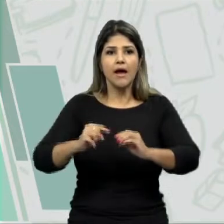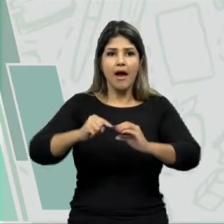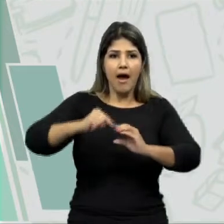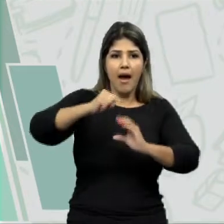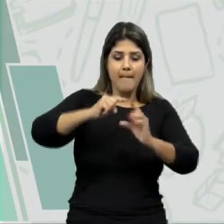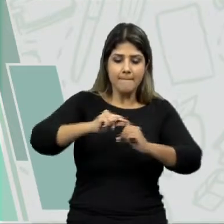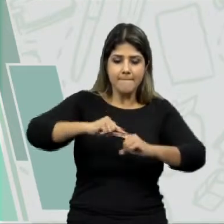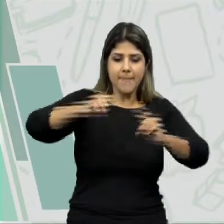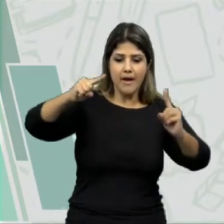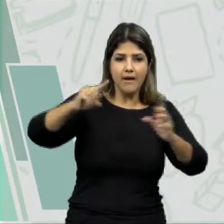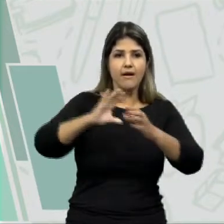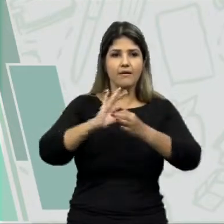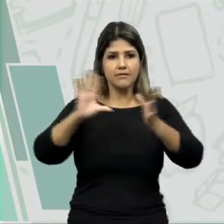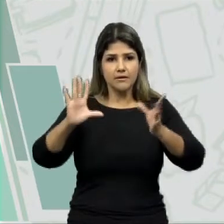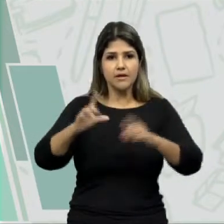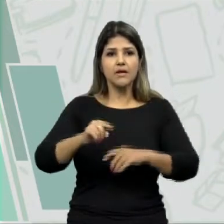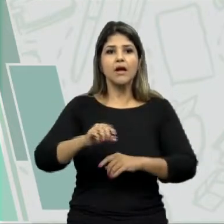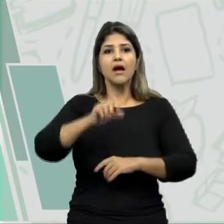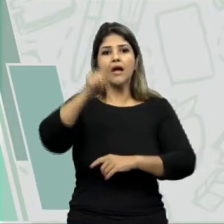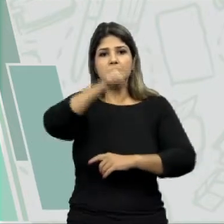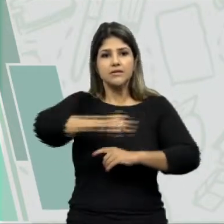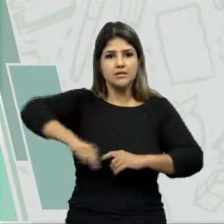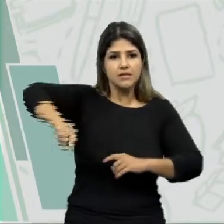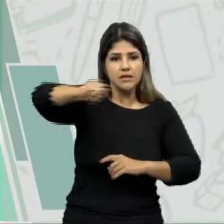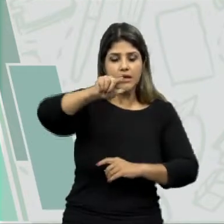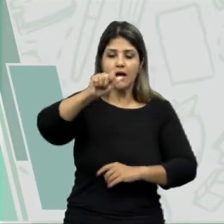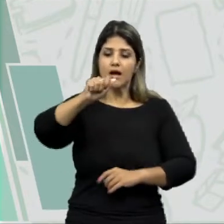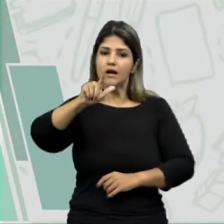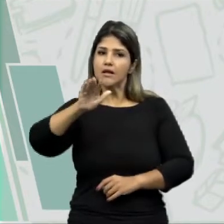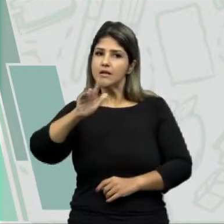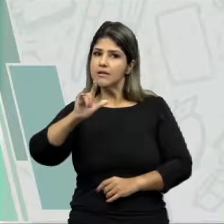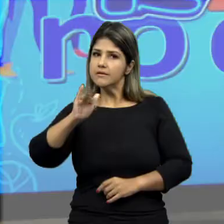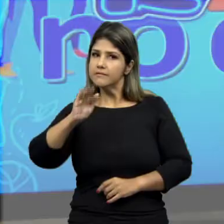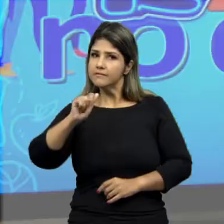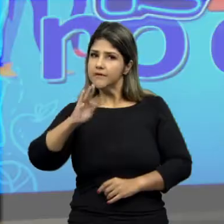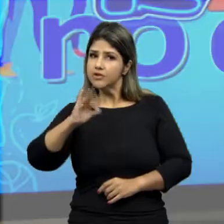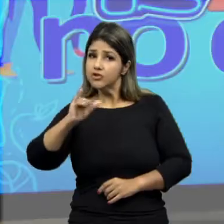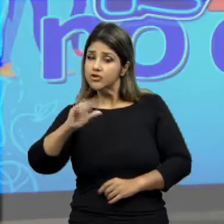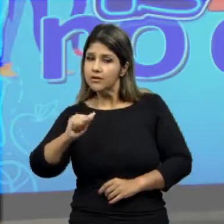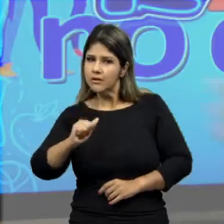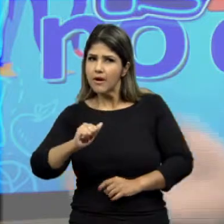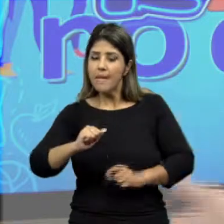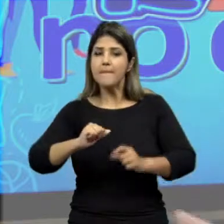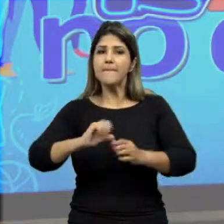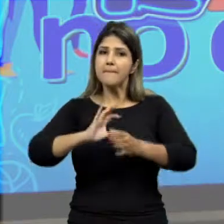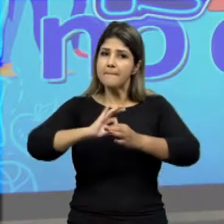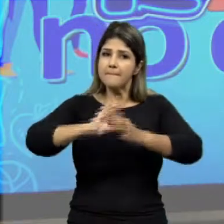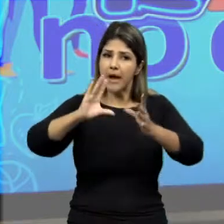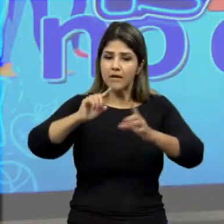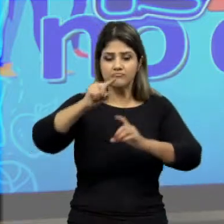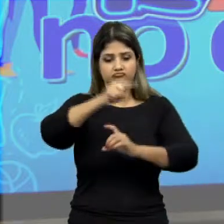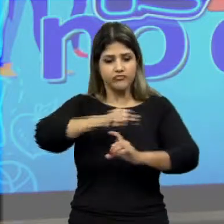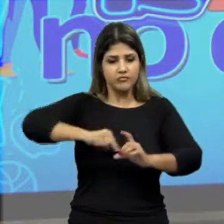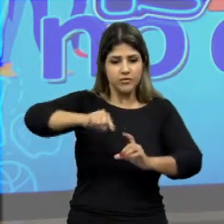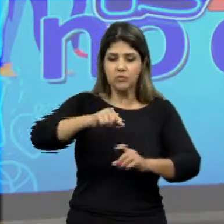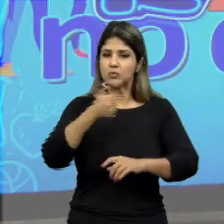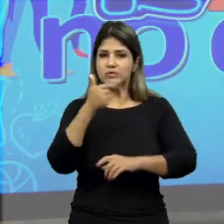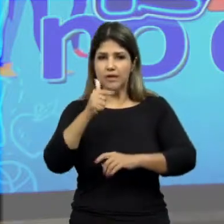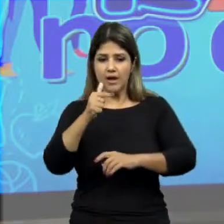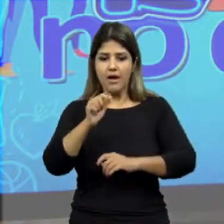acíclicas ou alifáticas. Grava bem esse nome, tá? Vamos lá, aberta porque não tem fechamento.